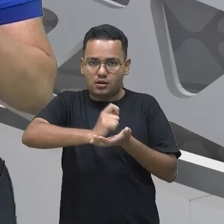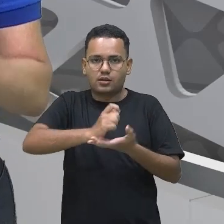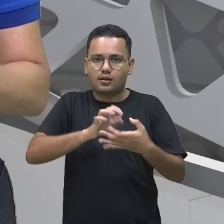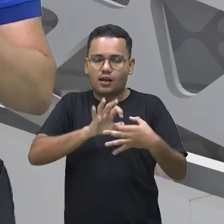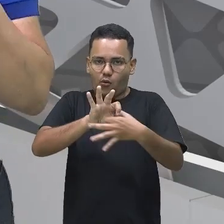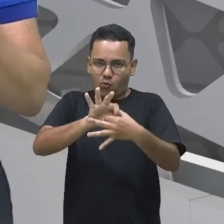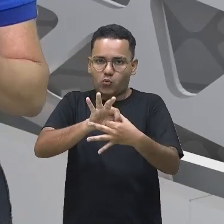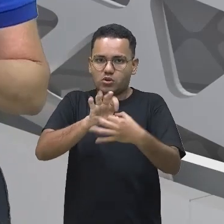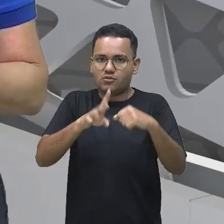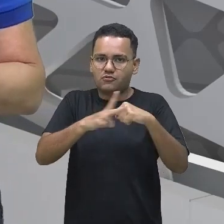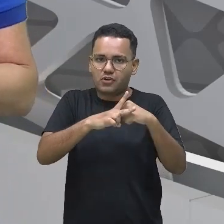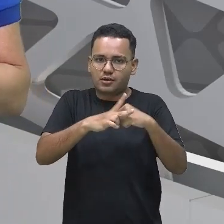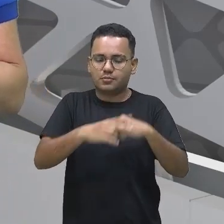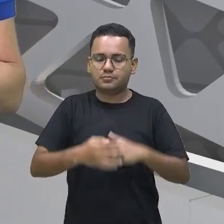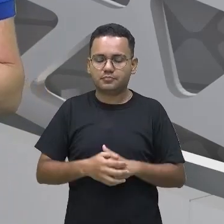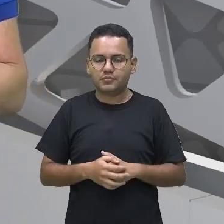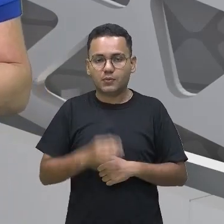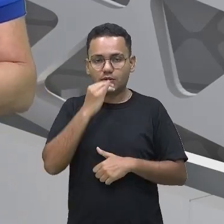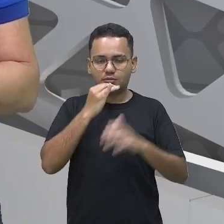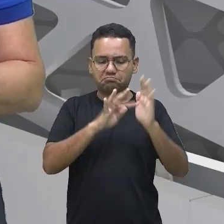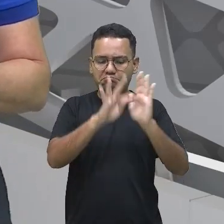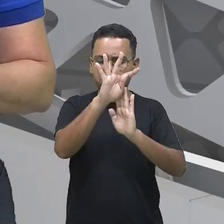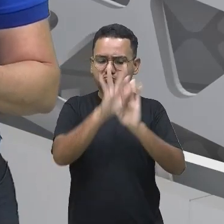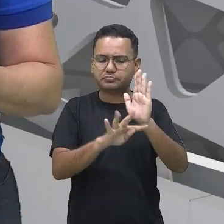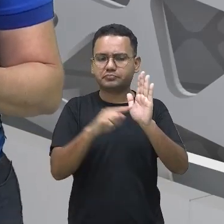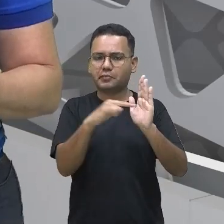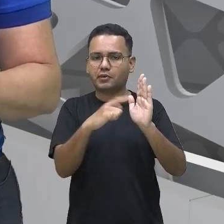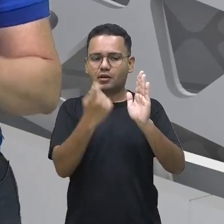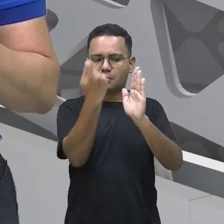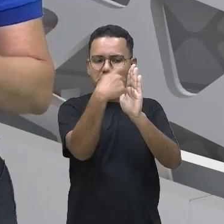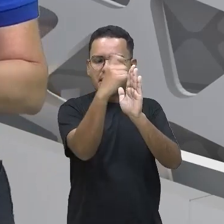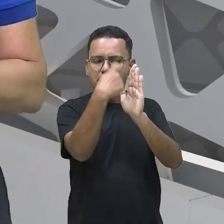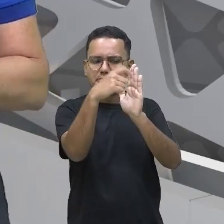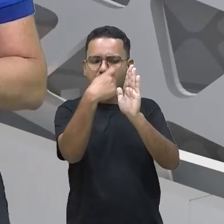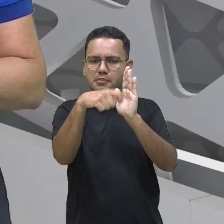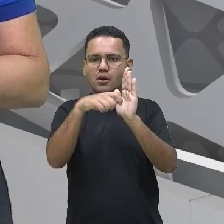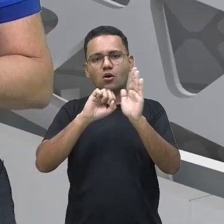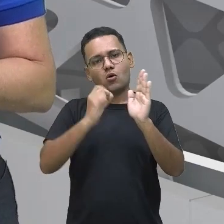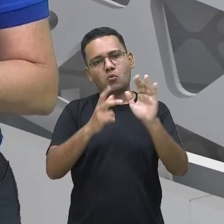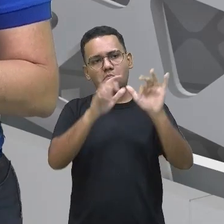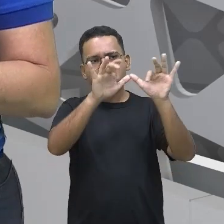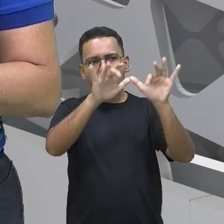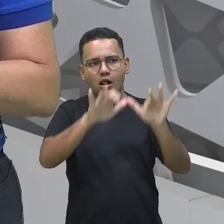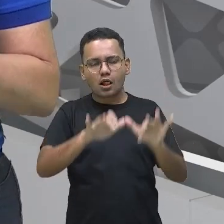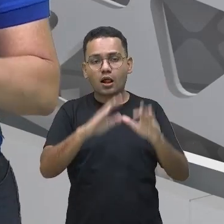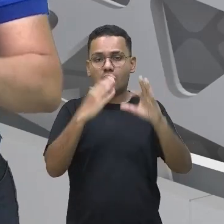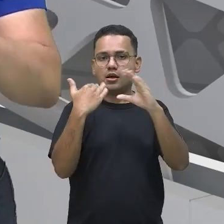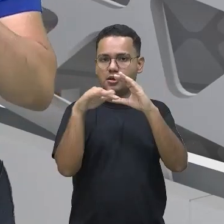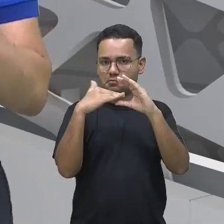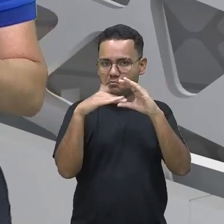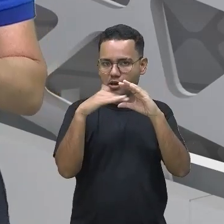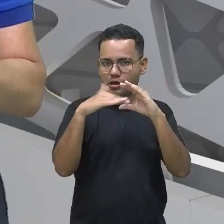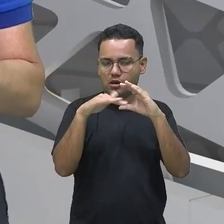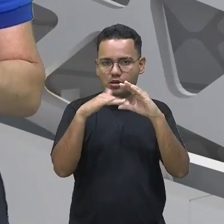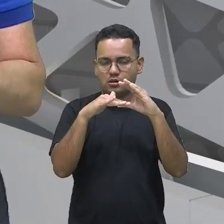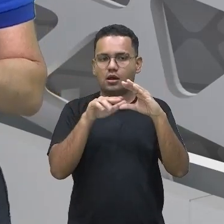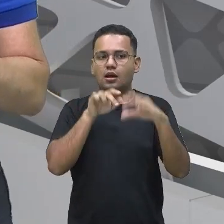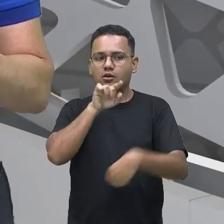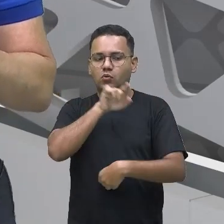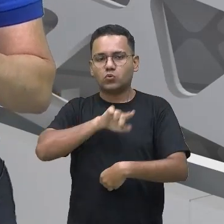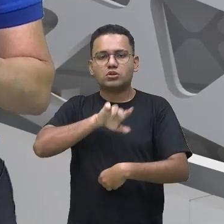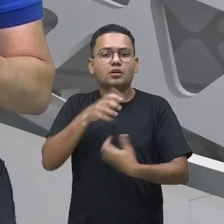Então, um texto você vai escrever um e-mail, você vai utilizar a linguagem verbal.